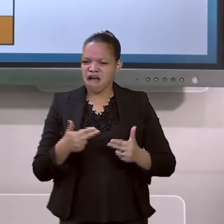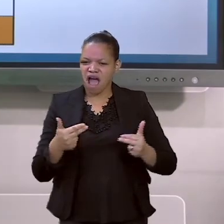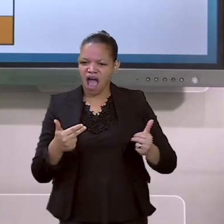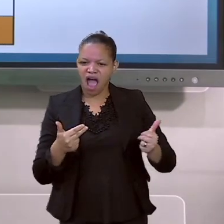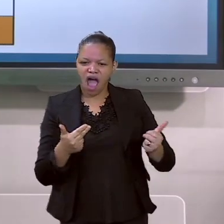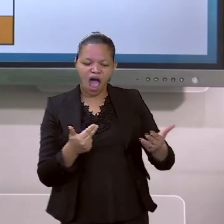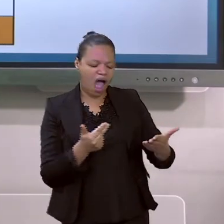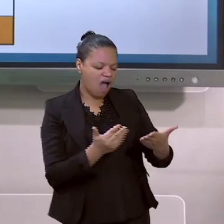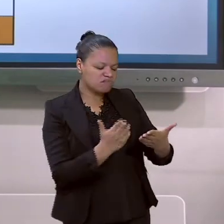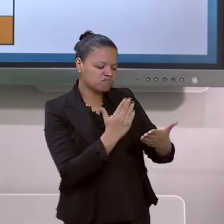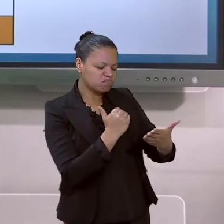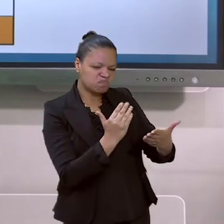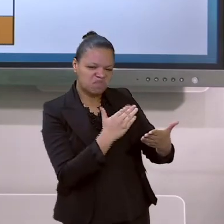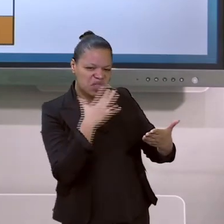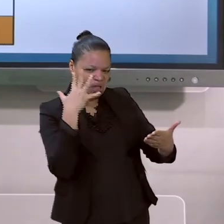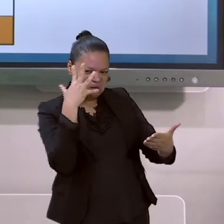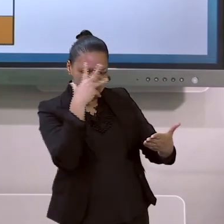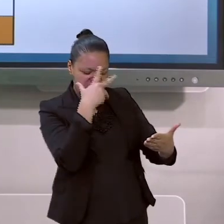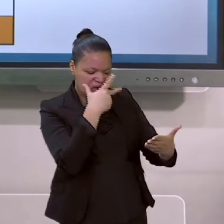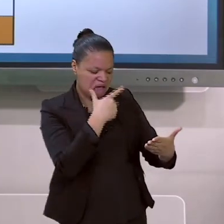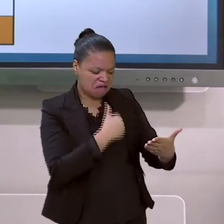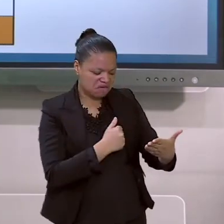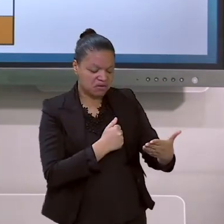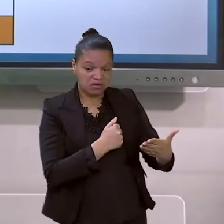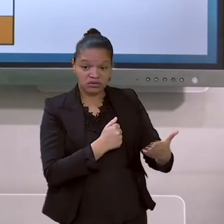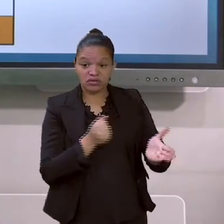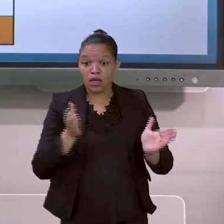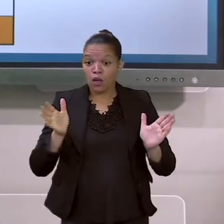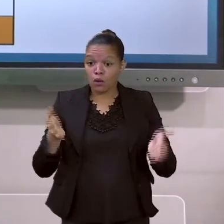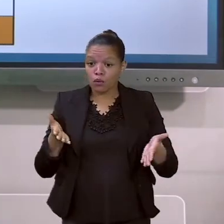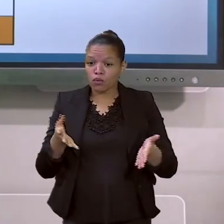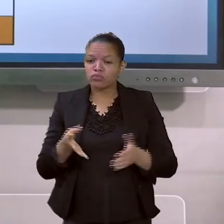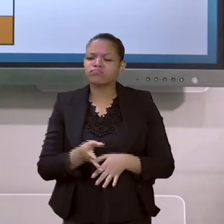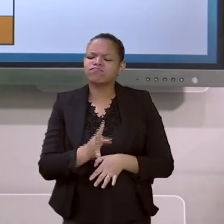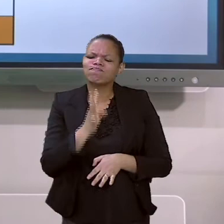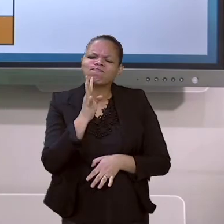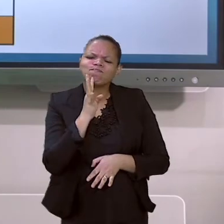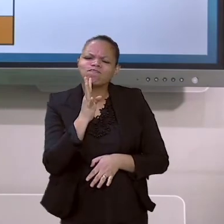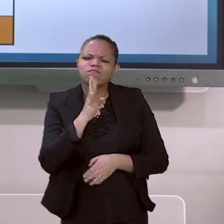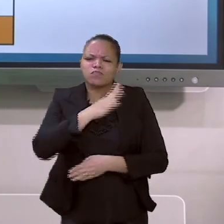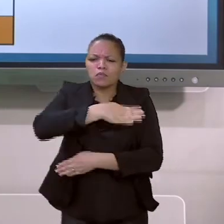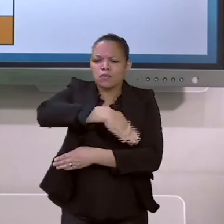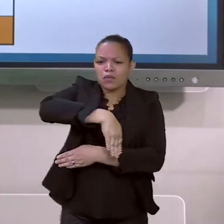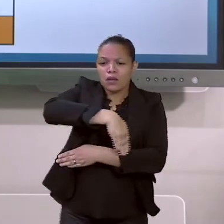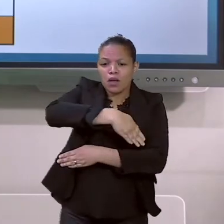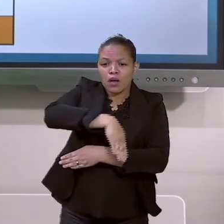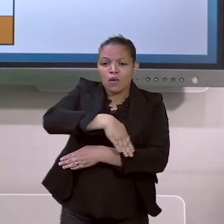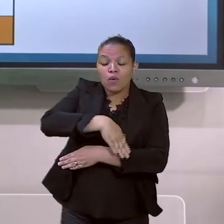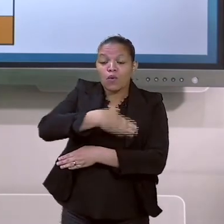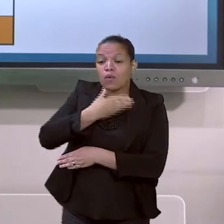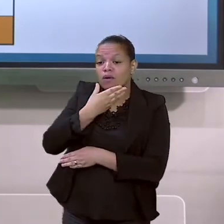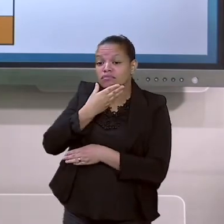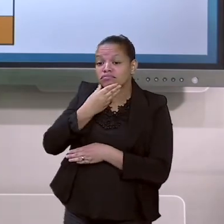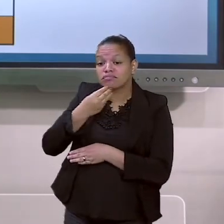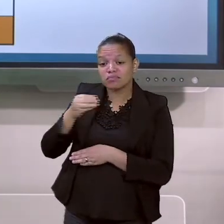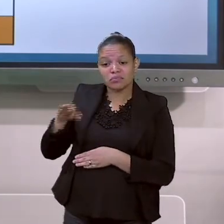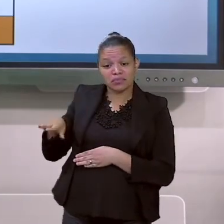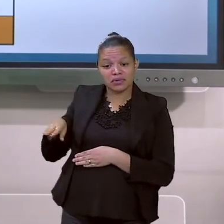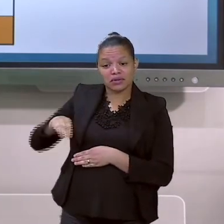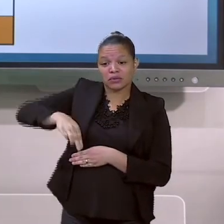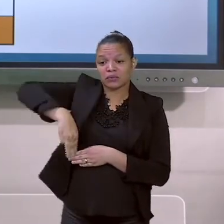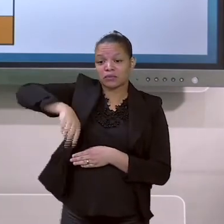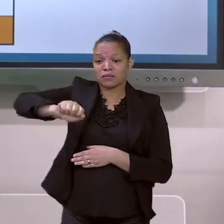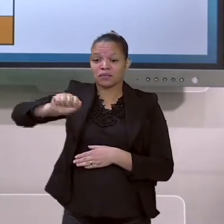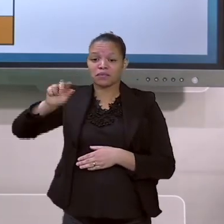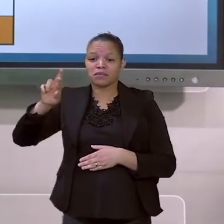vocês conheceram a rua de Marcelo? Vocês conseguiram se identificar com essa rua? Como é que é a rua da